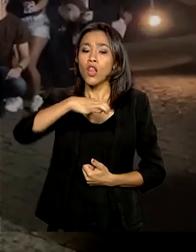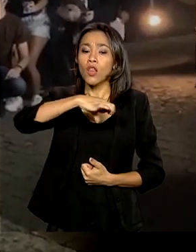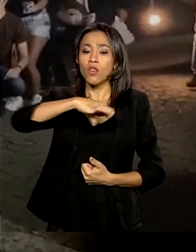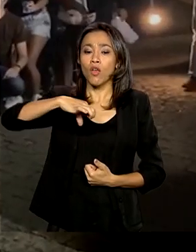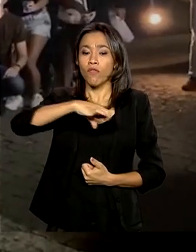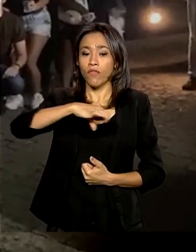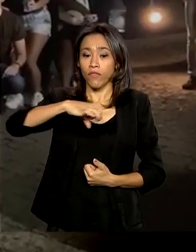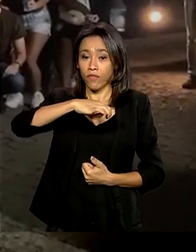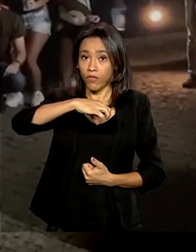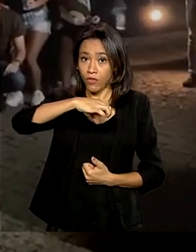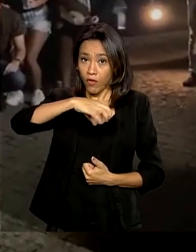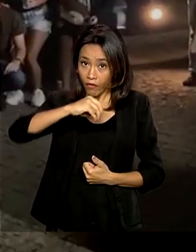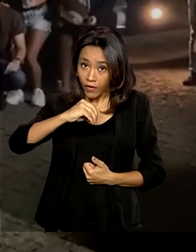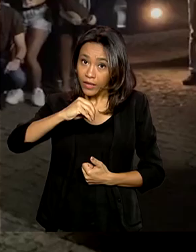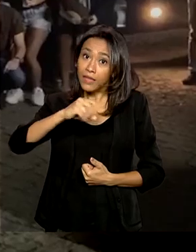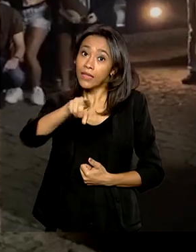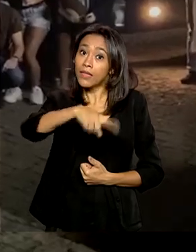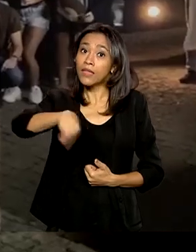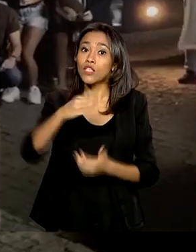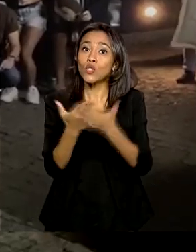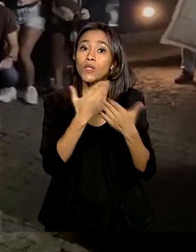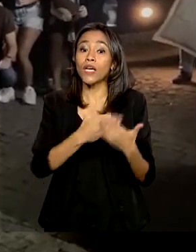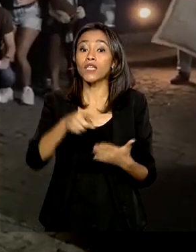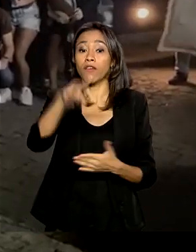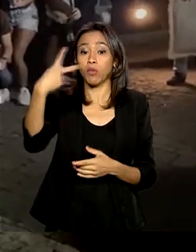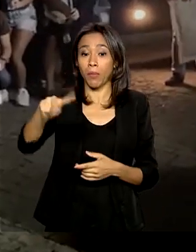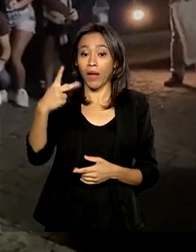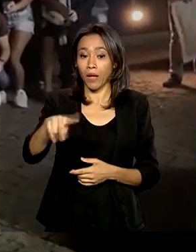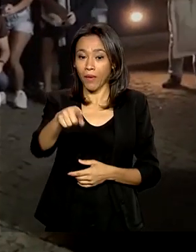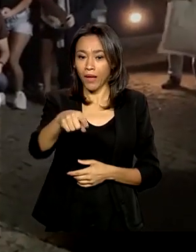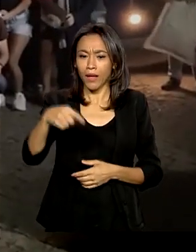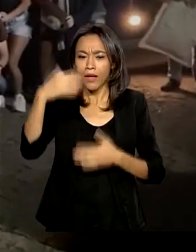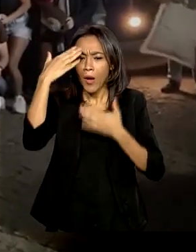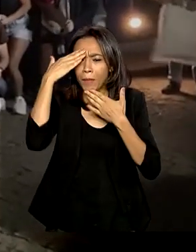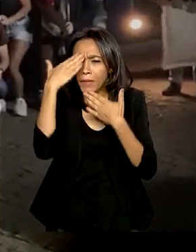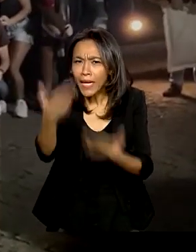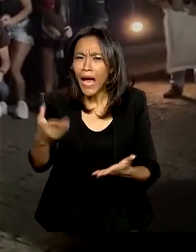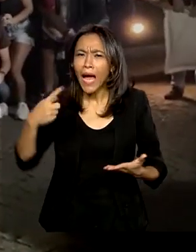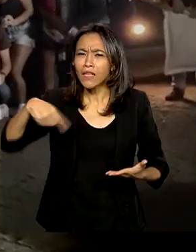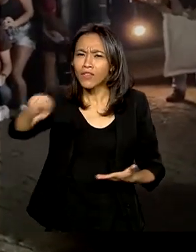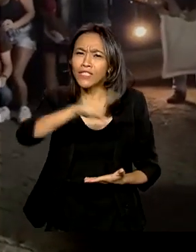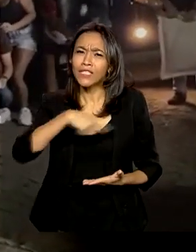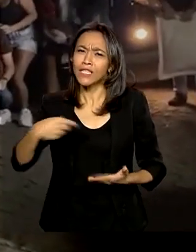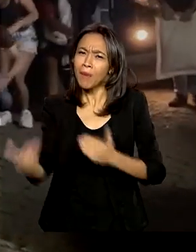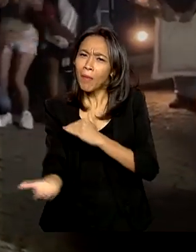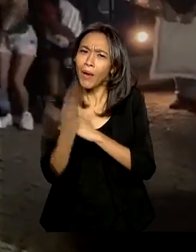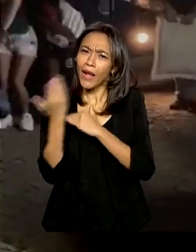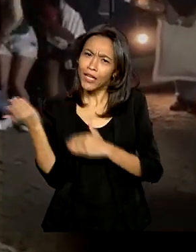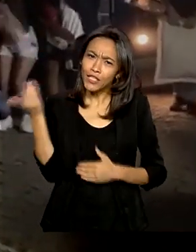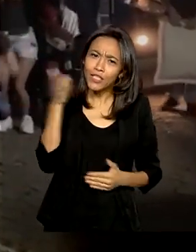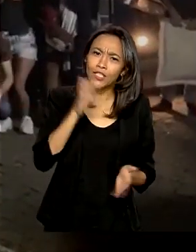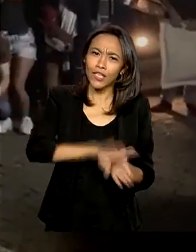brasileiros que estavam no Paraguai. Muito obrigada a todos que nos ajudaram a chegar até aqui!